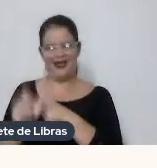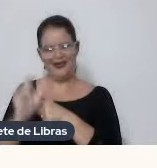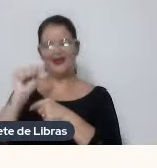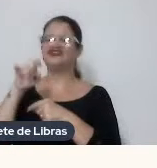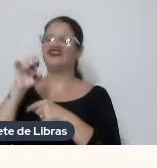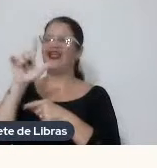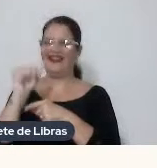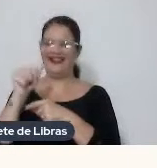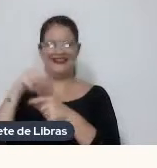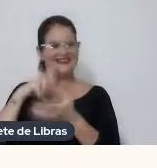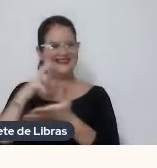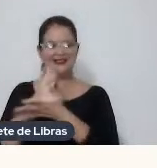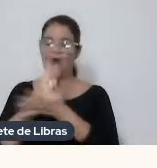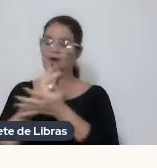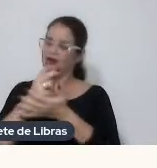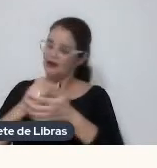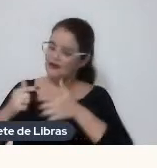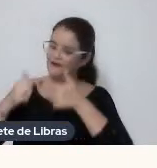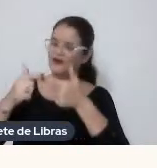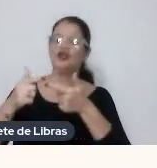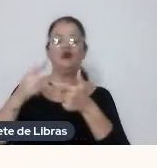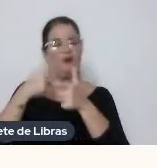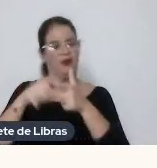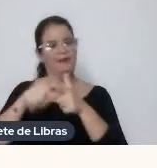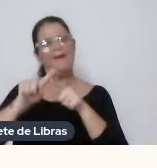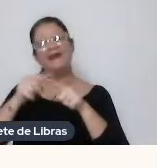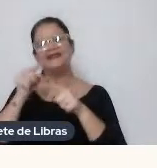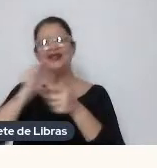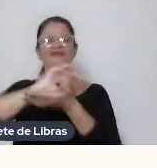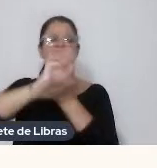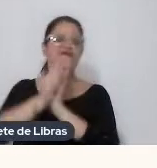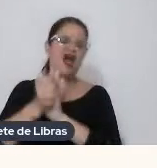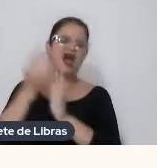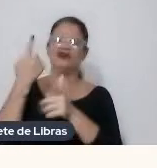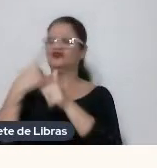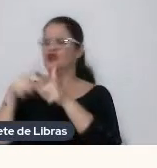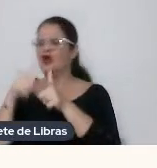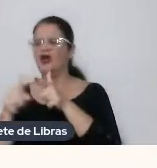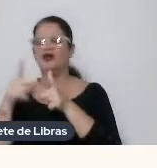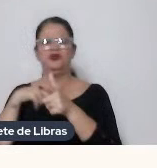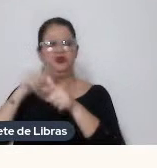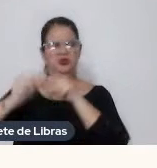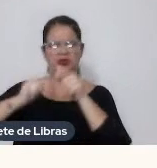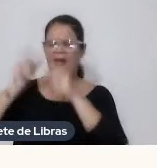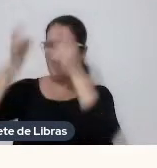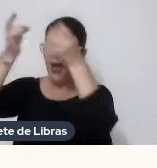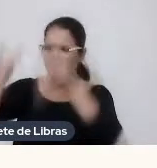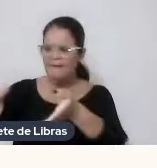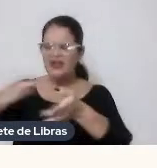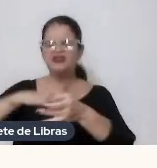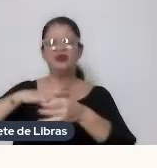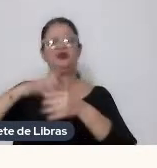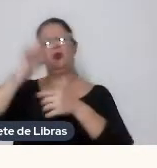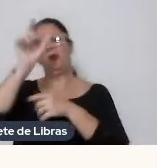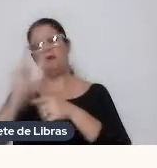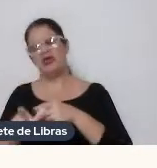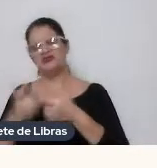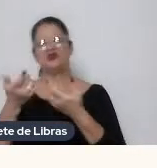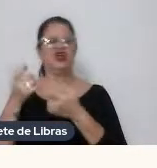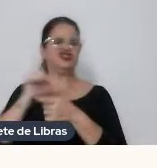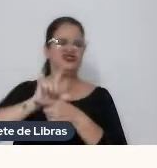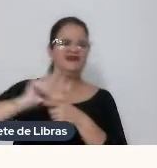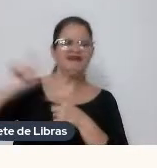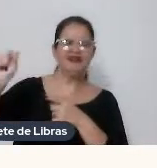alguma forma Mas ele estava Com várias questões Do trabalho dele Abandonou esse universo De personagens Tinha saído da